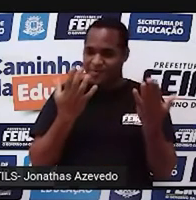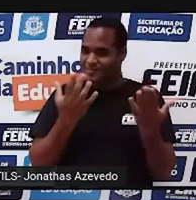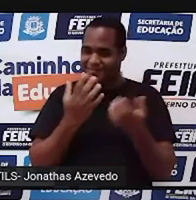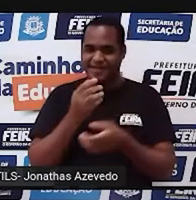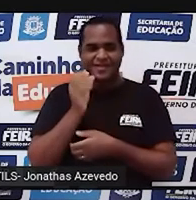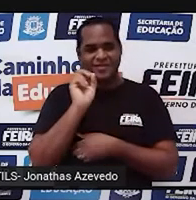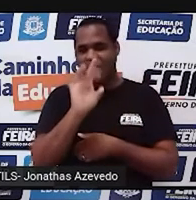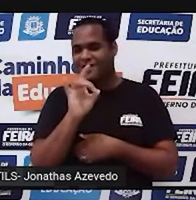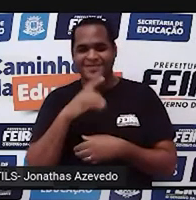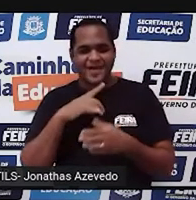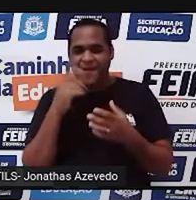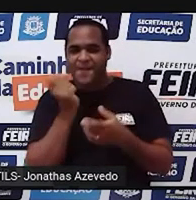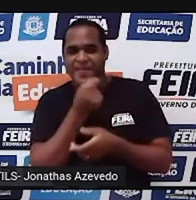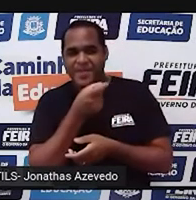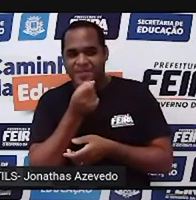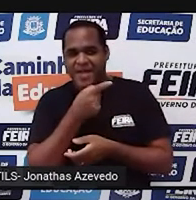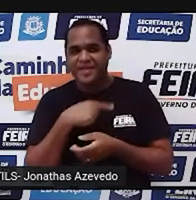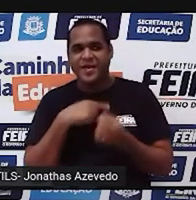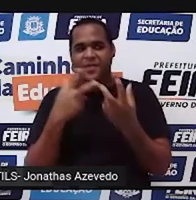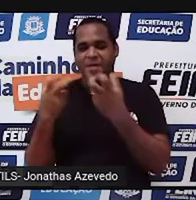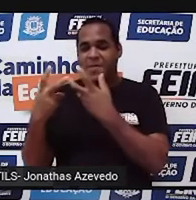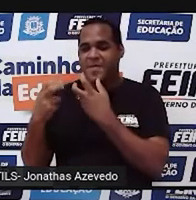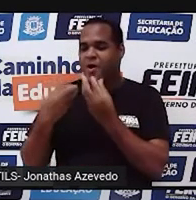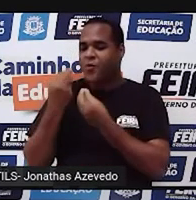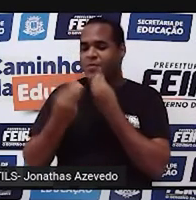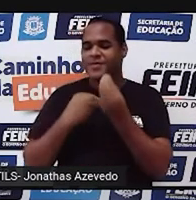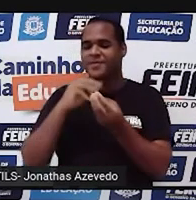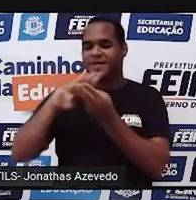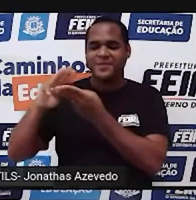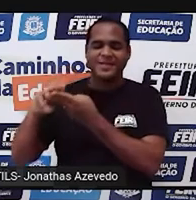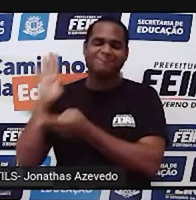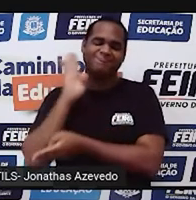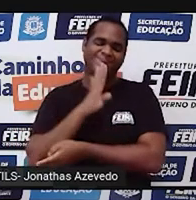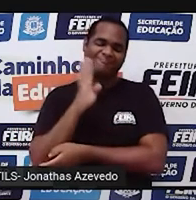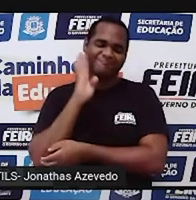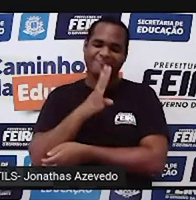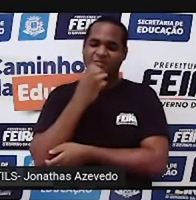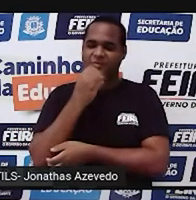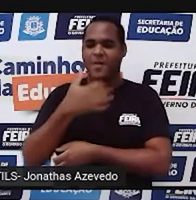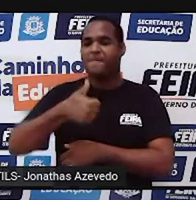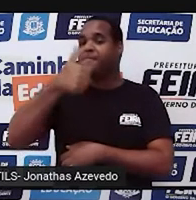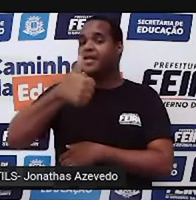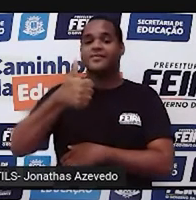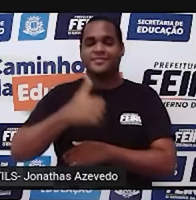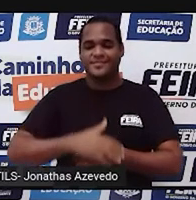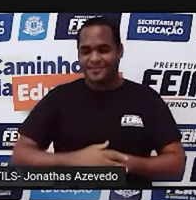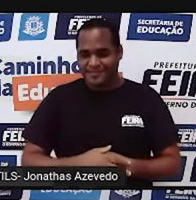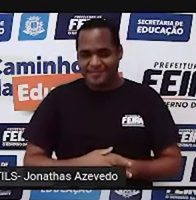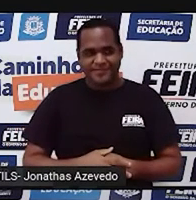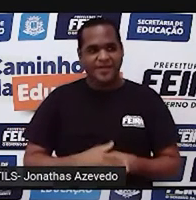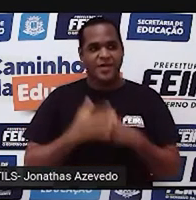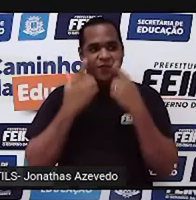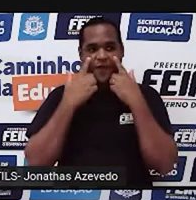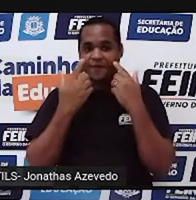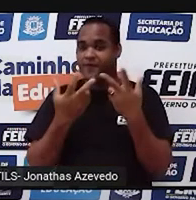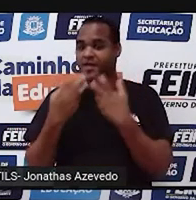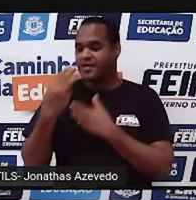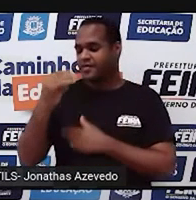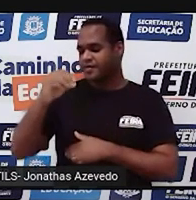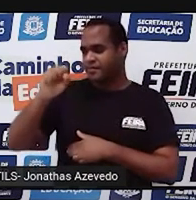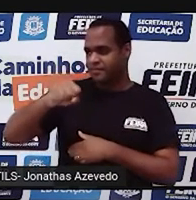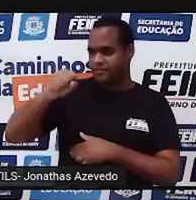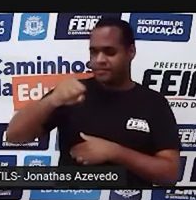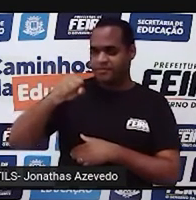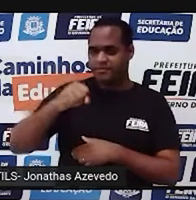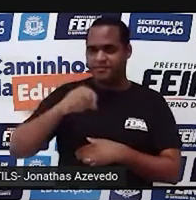descontrair e perceber que a matemática tem muita coisa boa, tá bom? Olha só, 30 segundos para